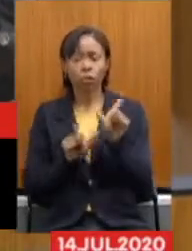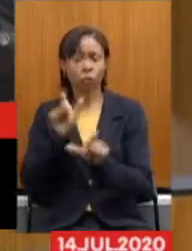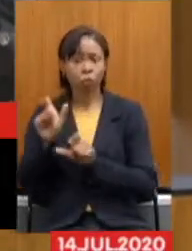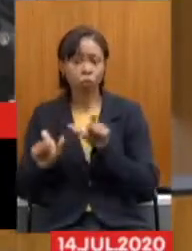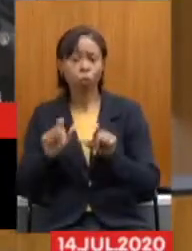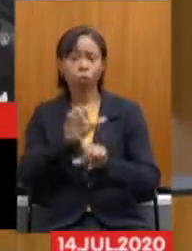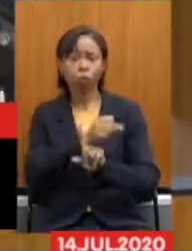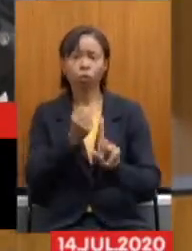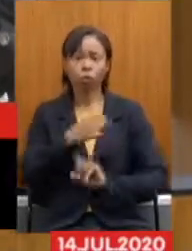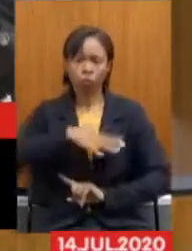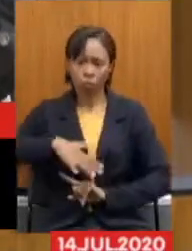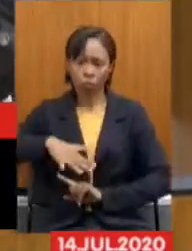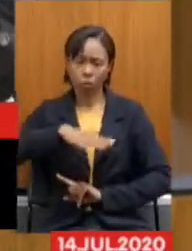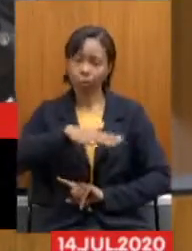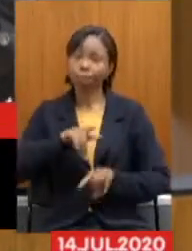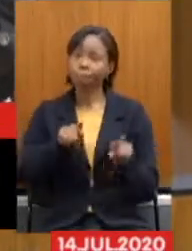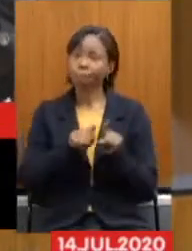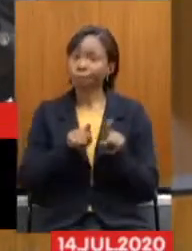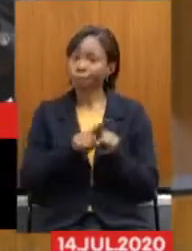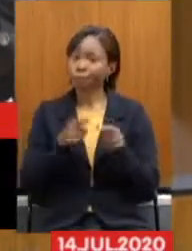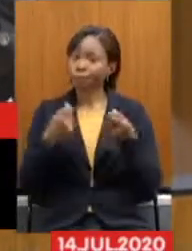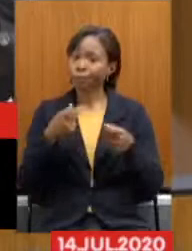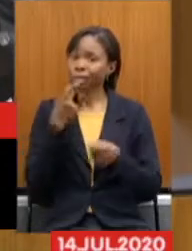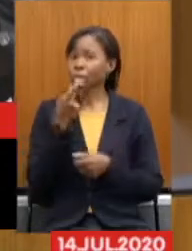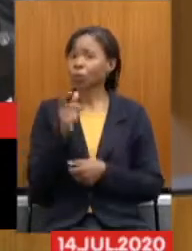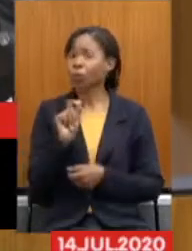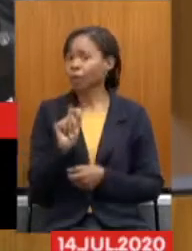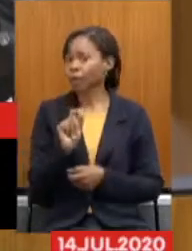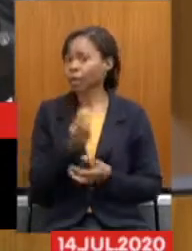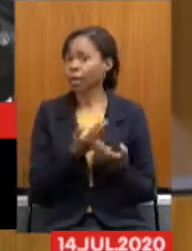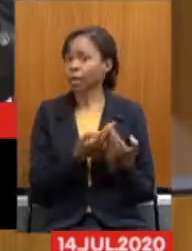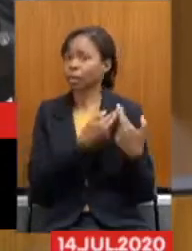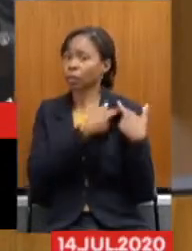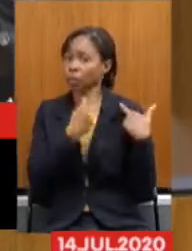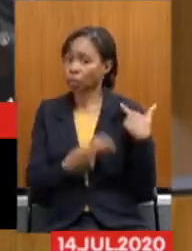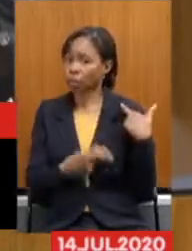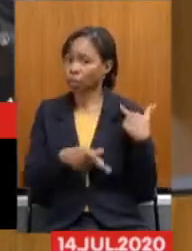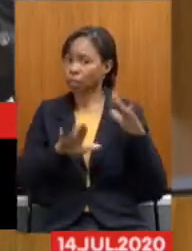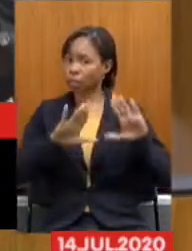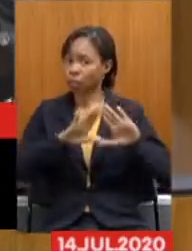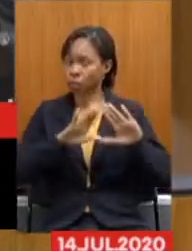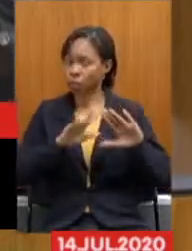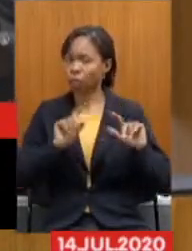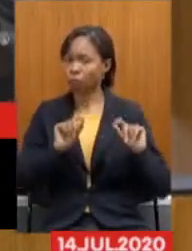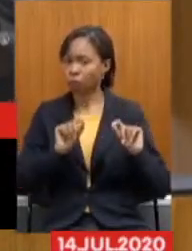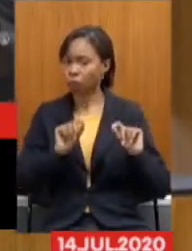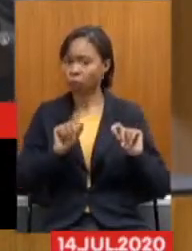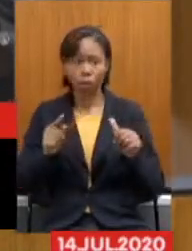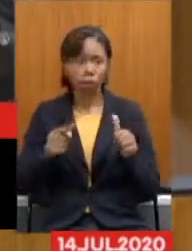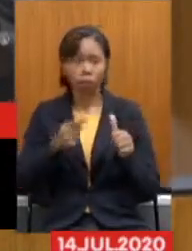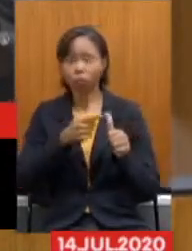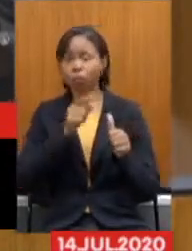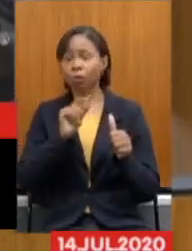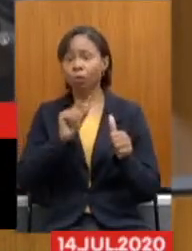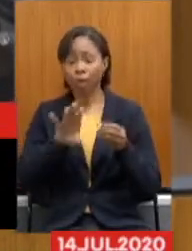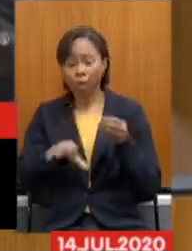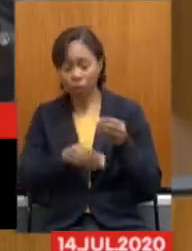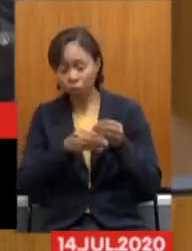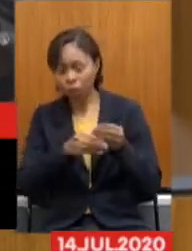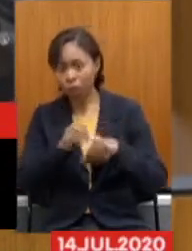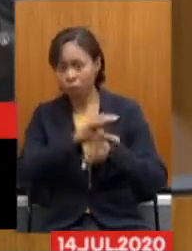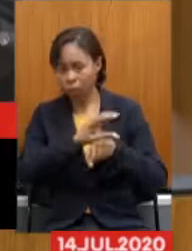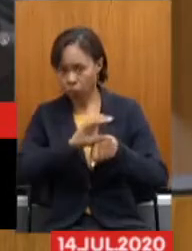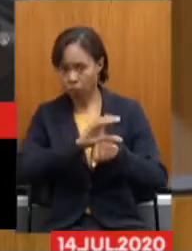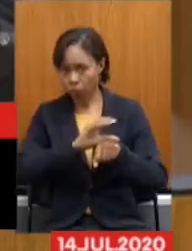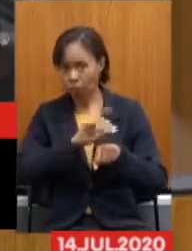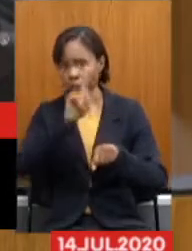população Outra coisa Que tem que dizer Quanto a responsabilidade Dessa casa Legislativa Primeiro De que a emenda Constituição Como